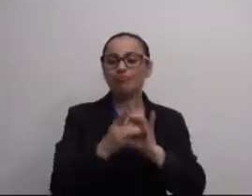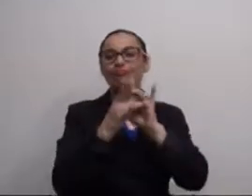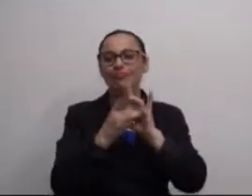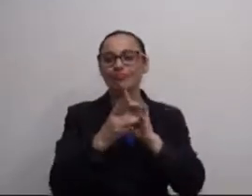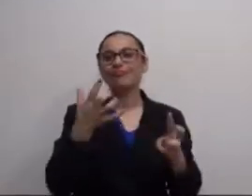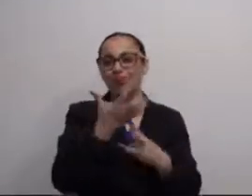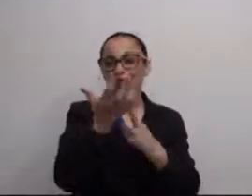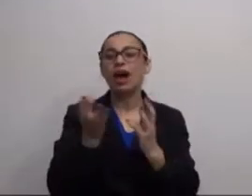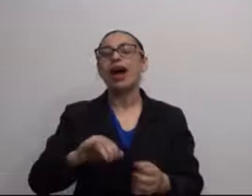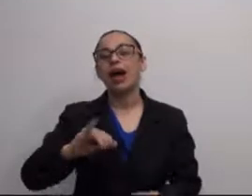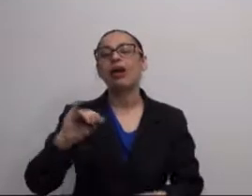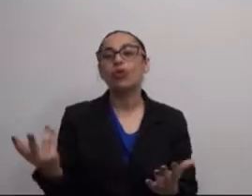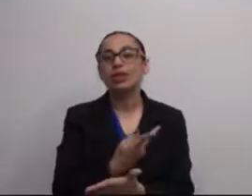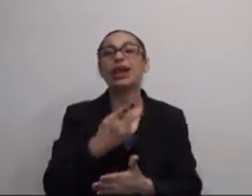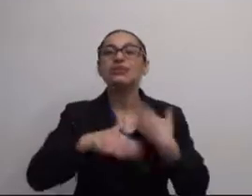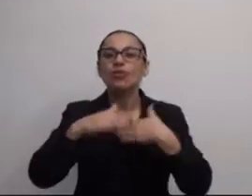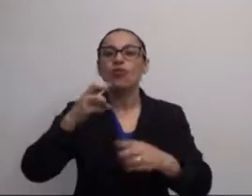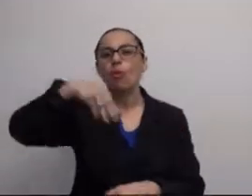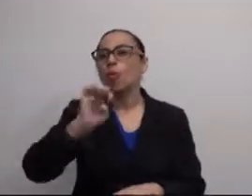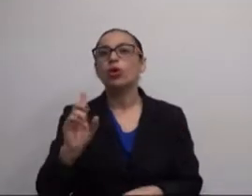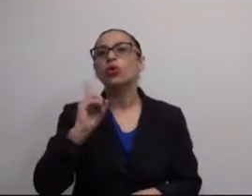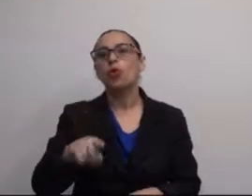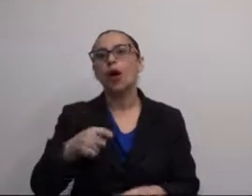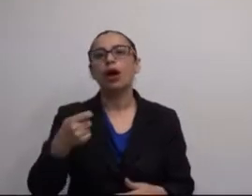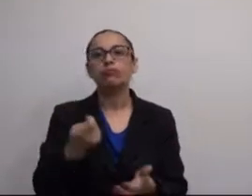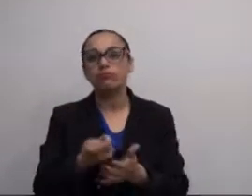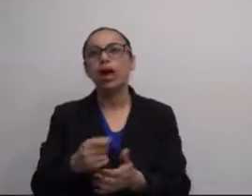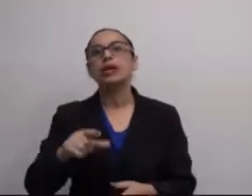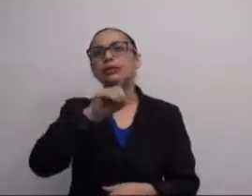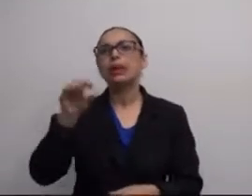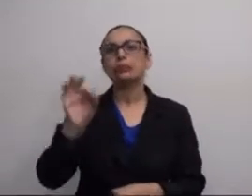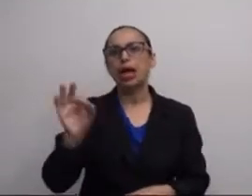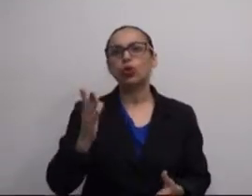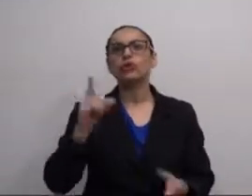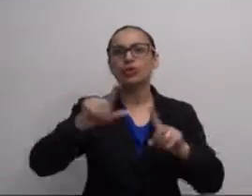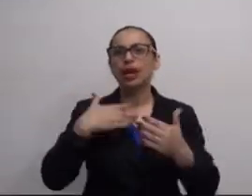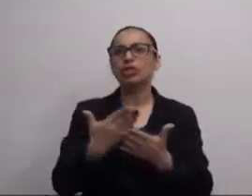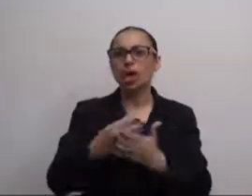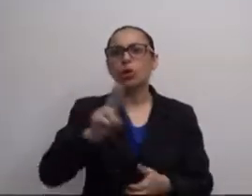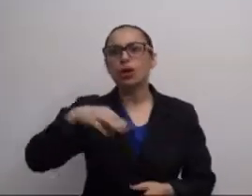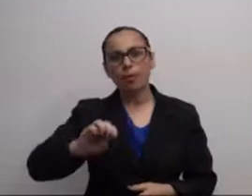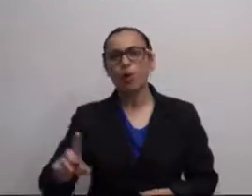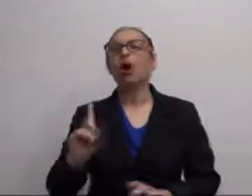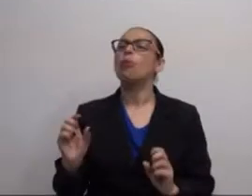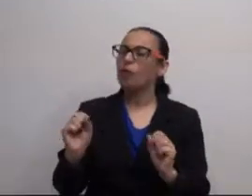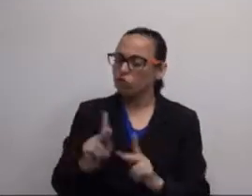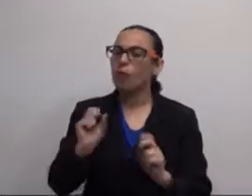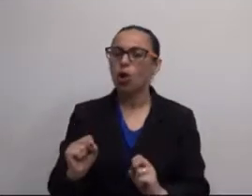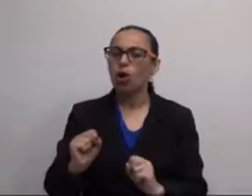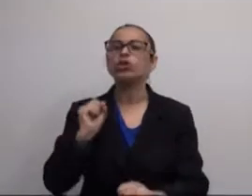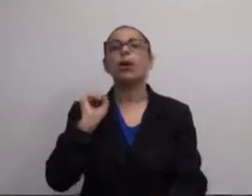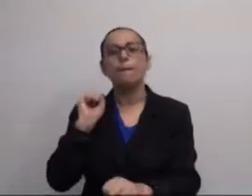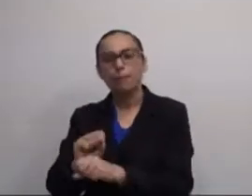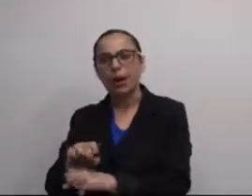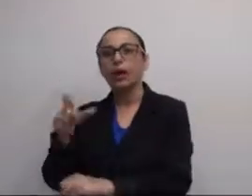possibilidades de se usar as outras disciplinas enquanto se desenvolve o morro. Não que ele precise ser utilizado 100% do